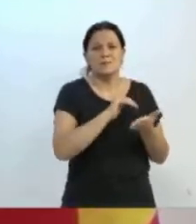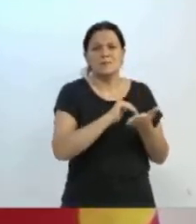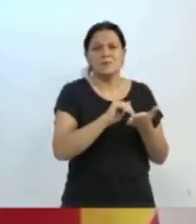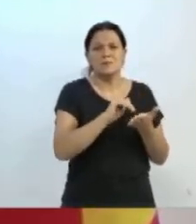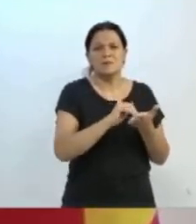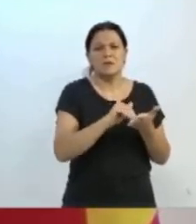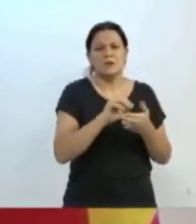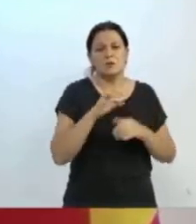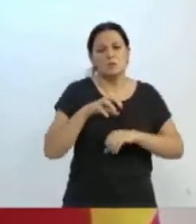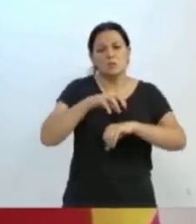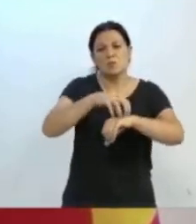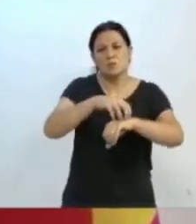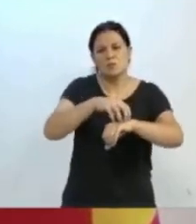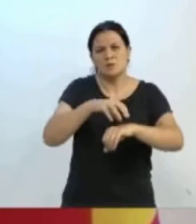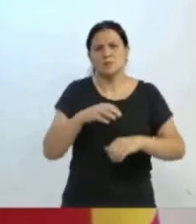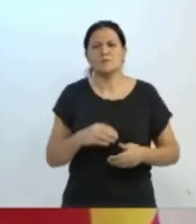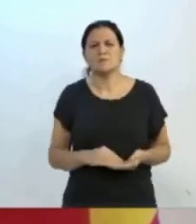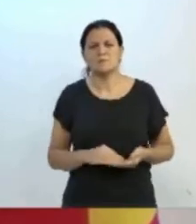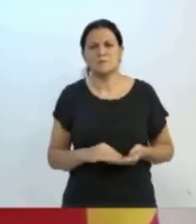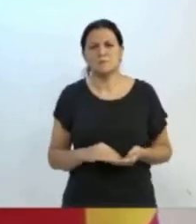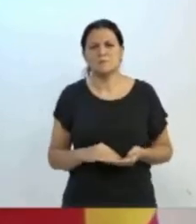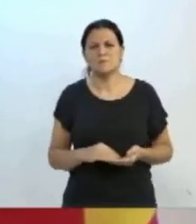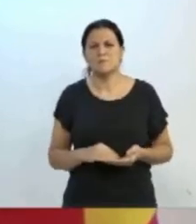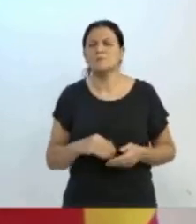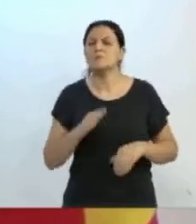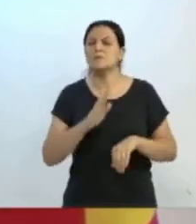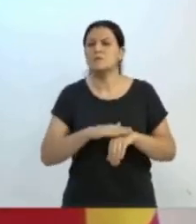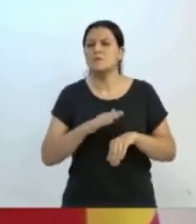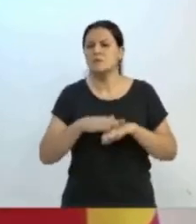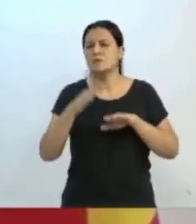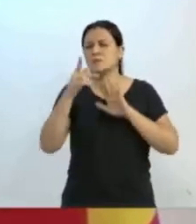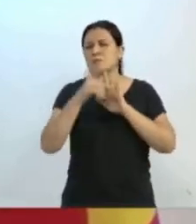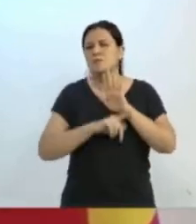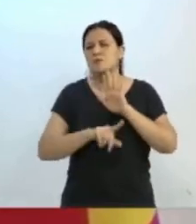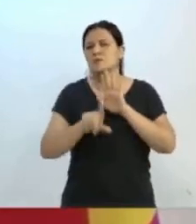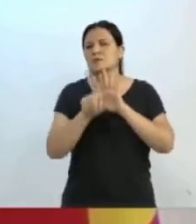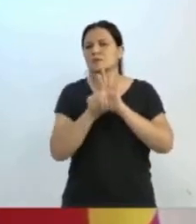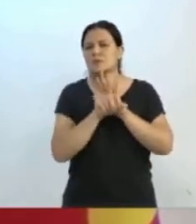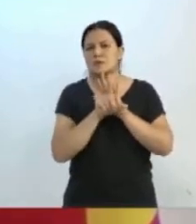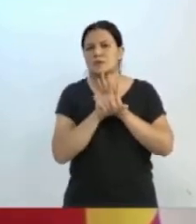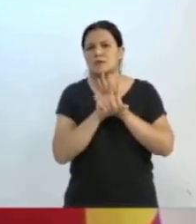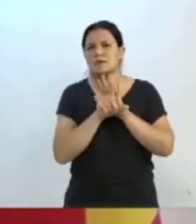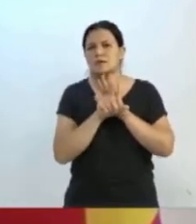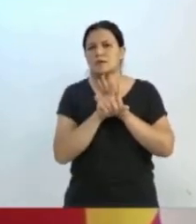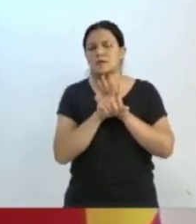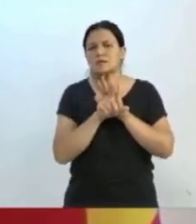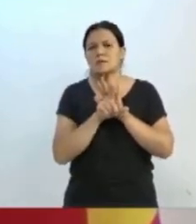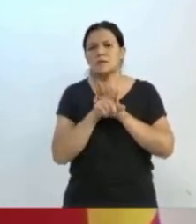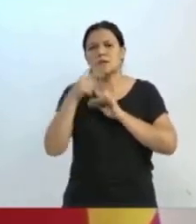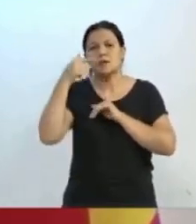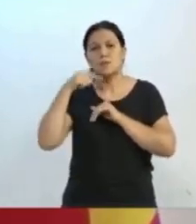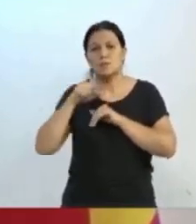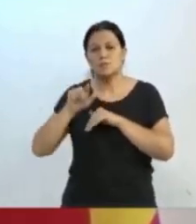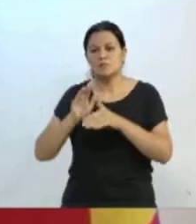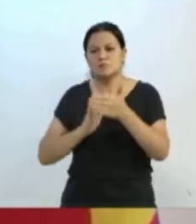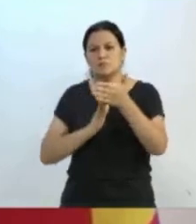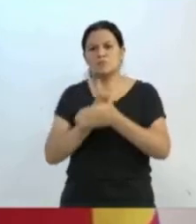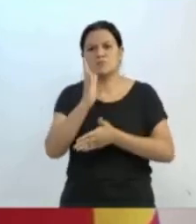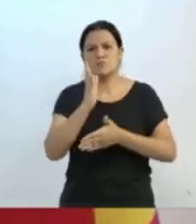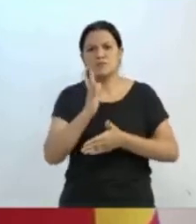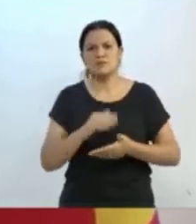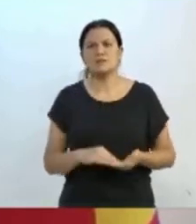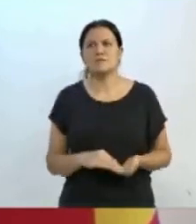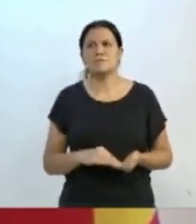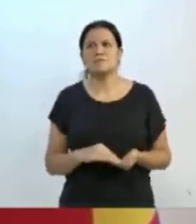turismo. Fizemos um projeto de lei nesta casa, para que esse projeto fosse para frente. O